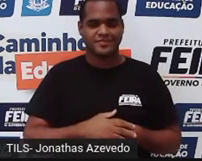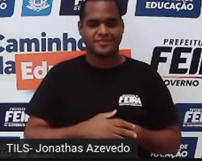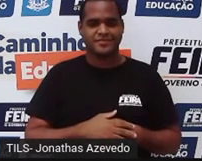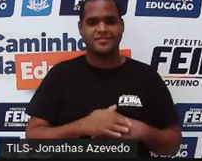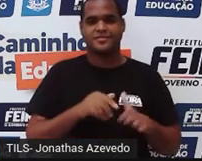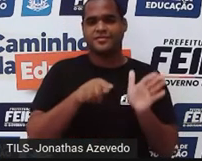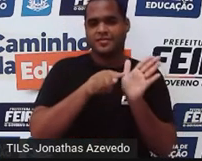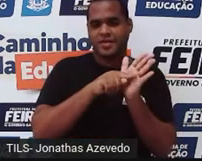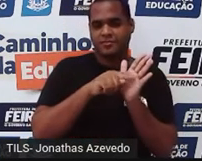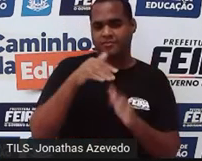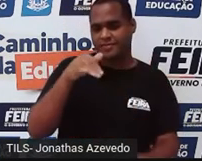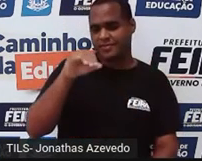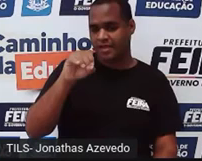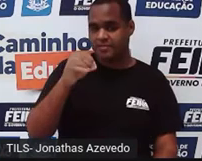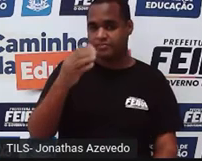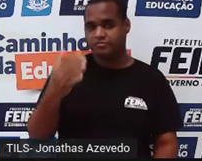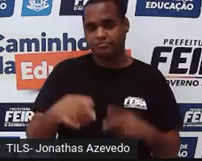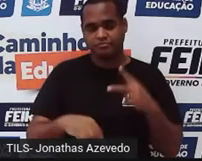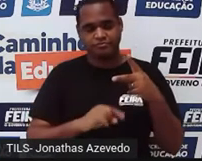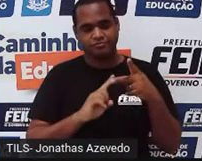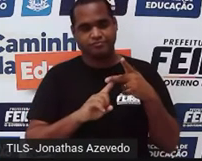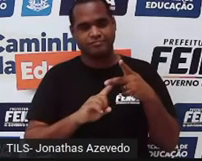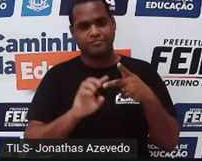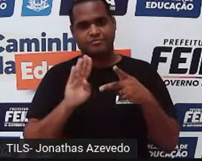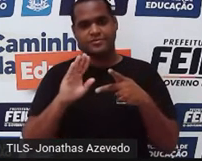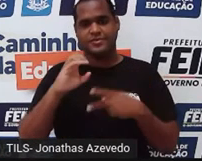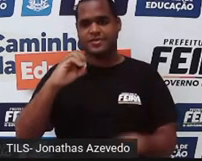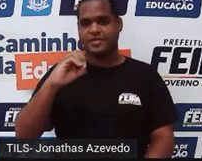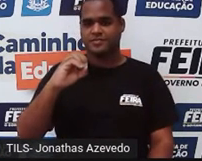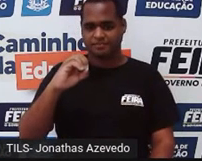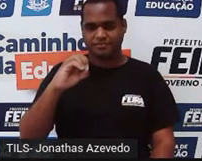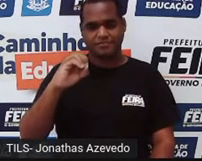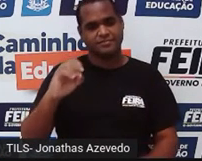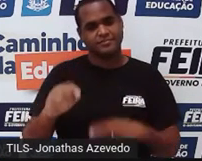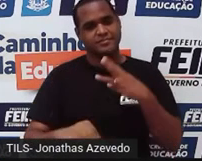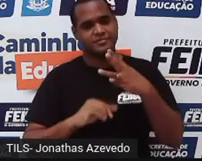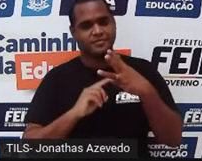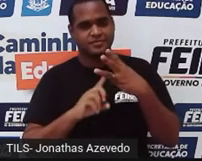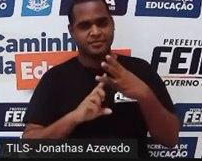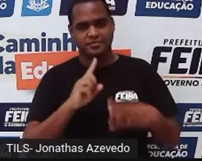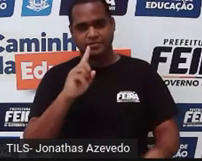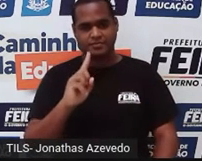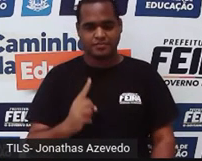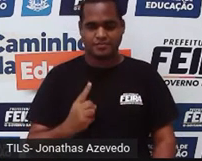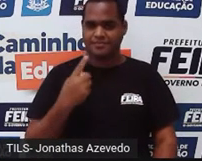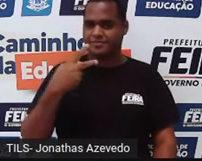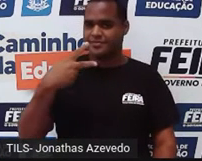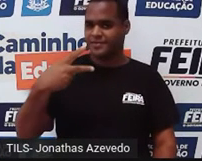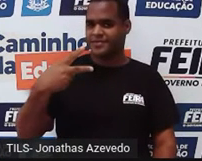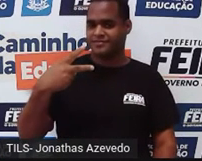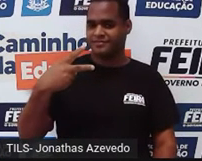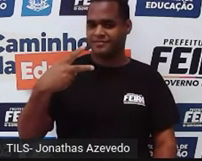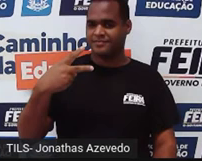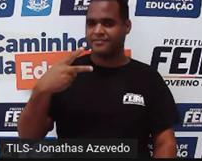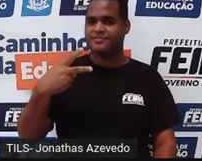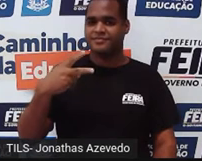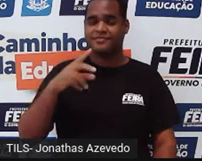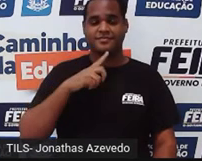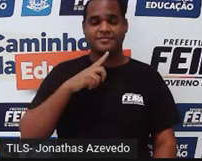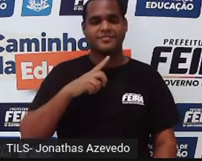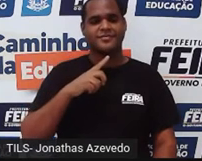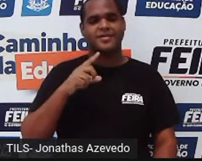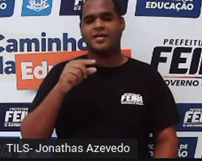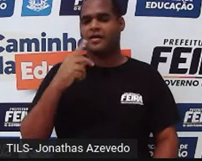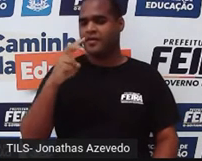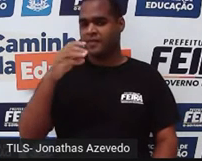Menos 10, a primeira opção. Zero, a segunda opção. 1,2, a terceira opção. E eu